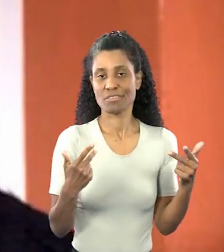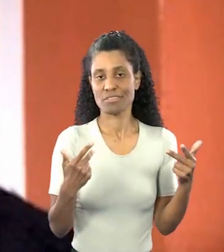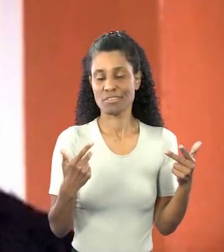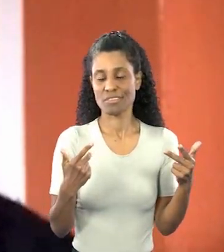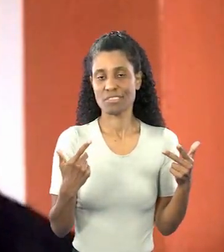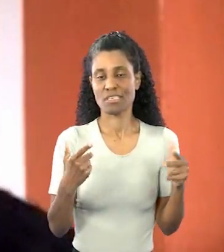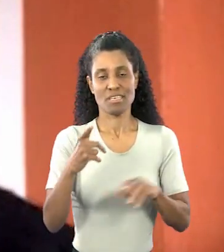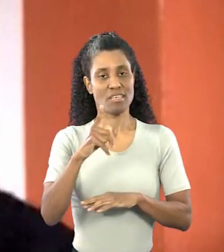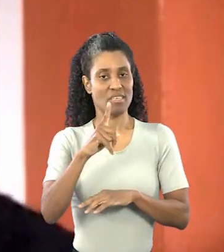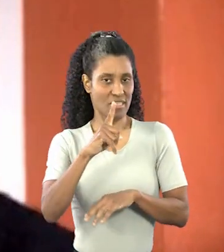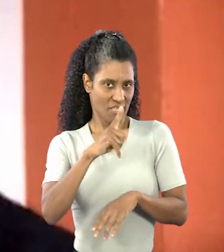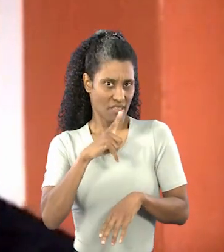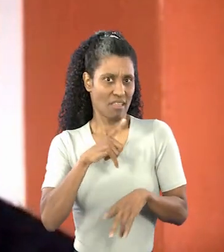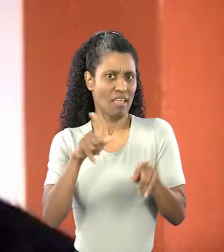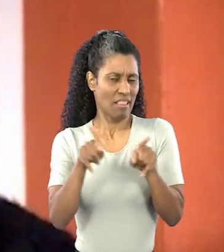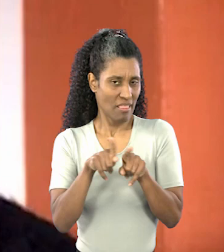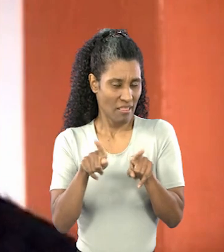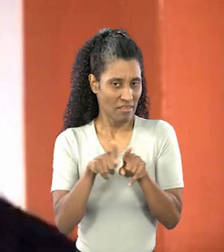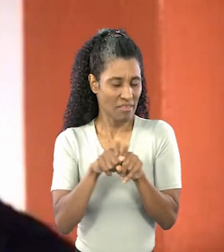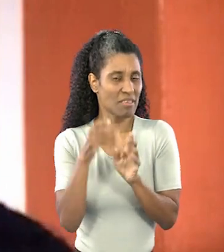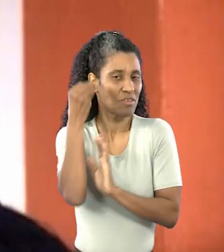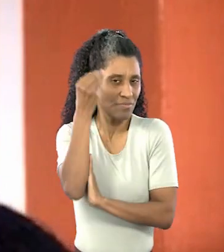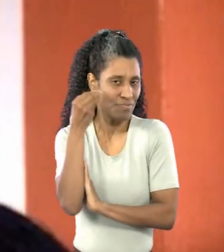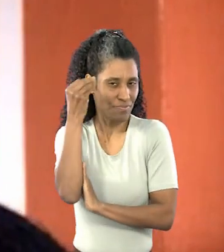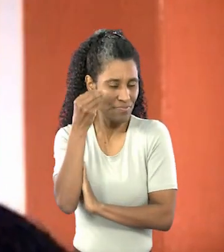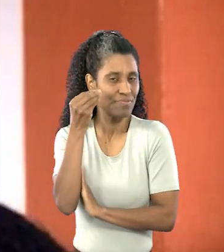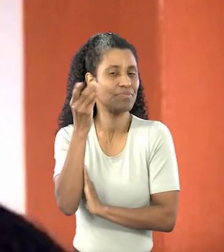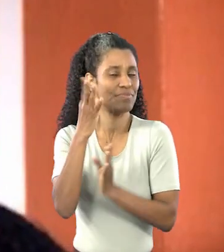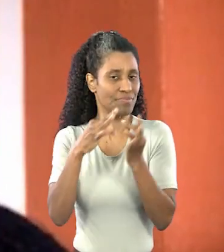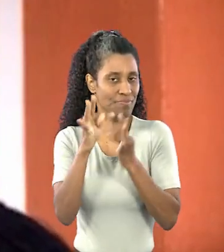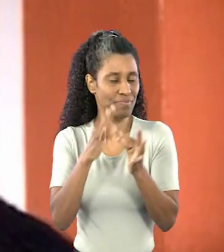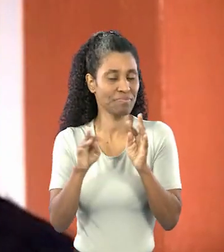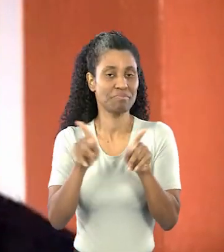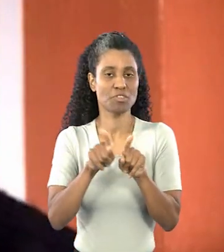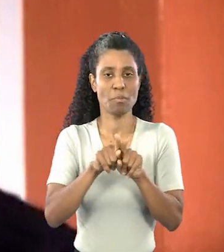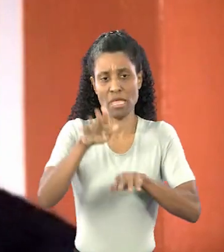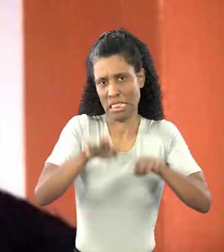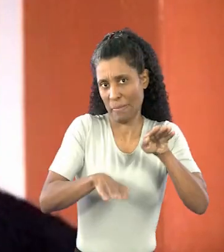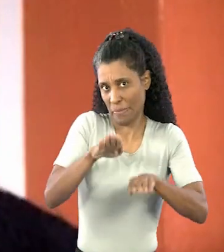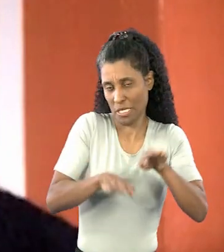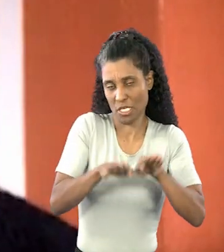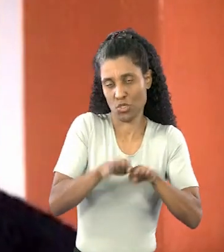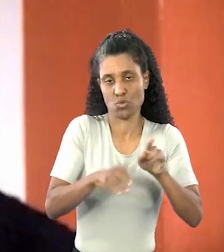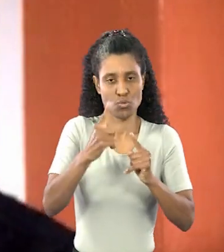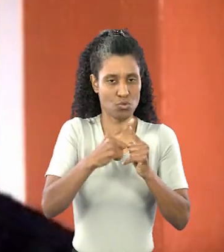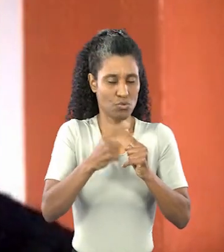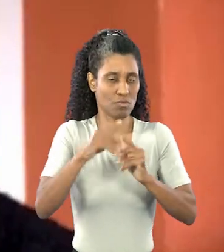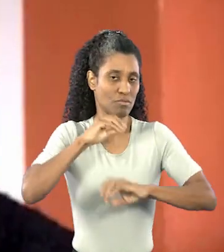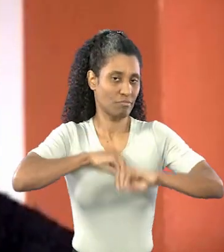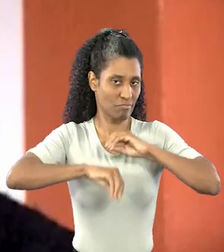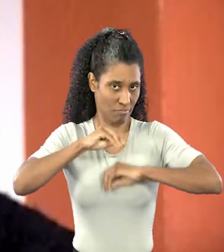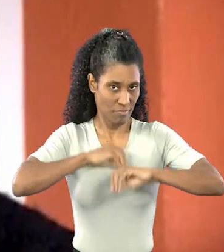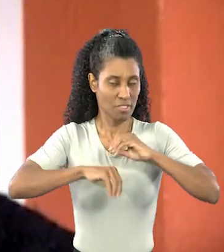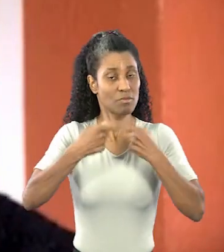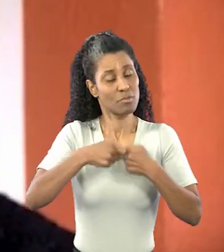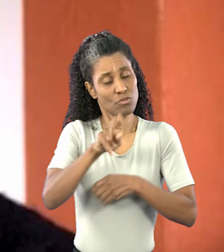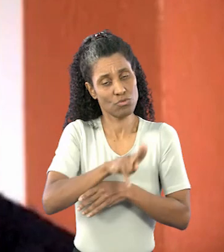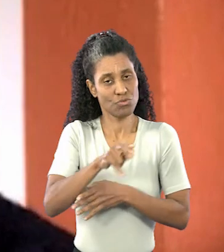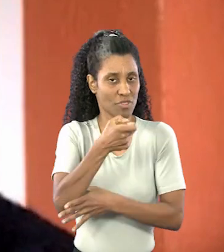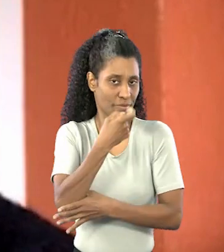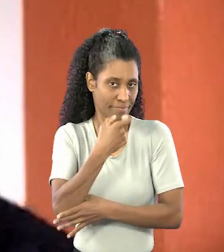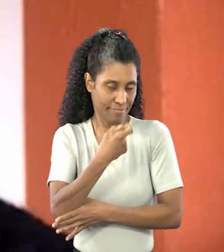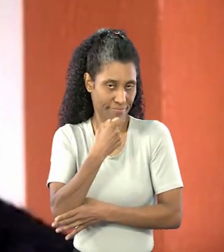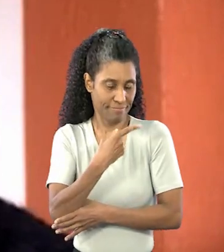que, além da psicoterapia e além de, em alguns casos, dependendo do nível de depressão, a gente precisa também